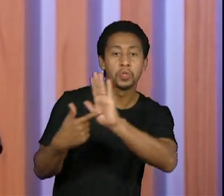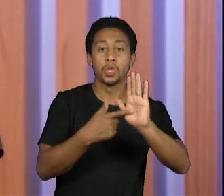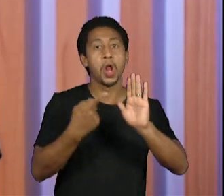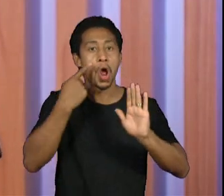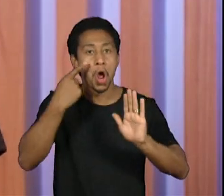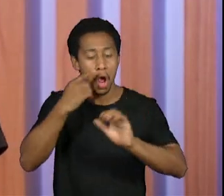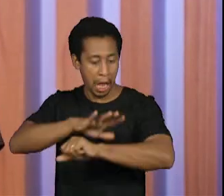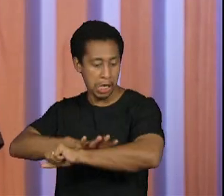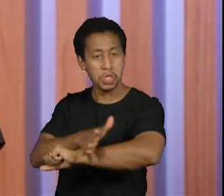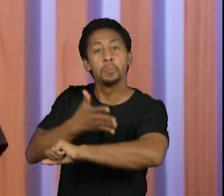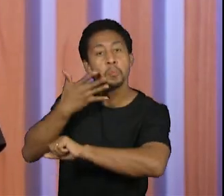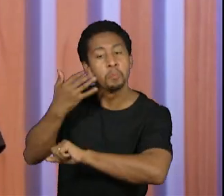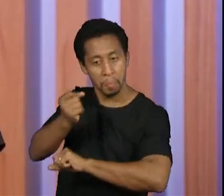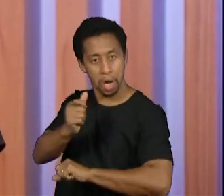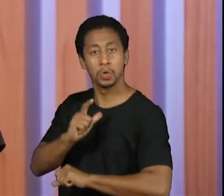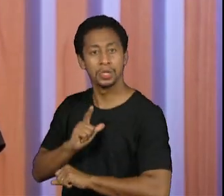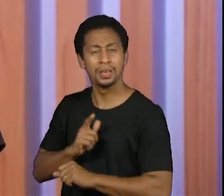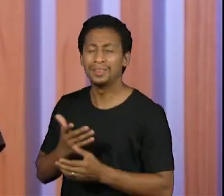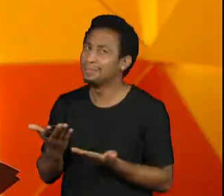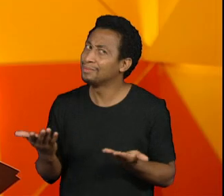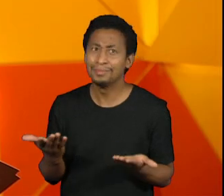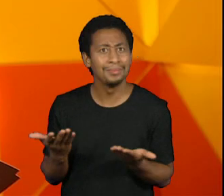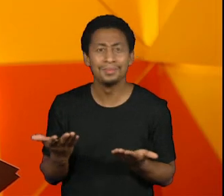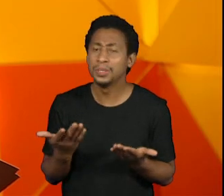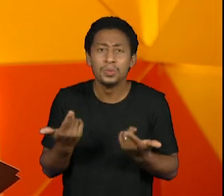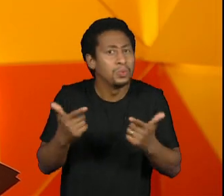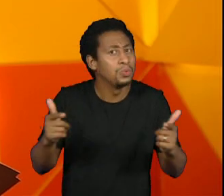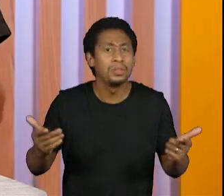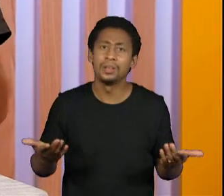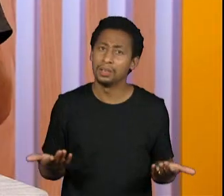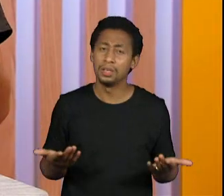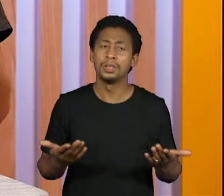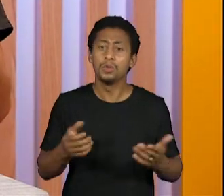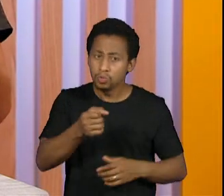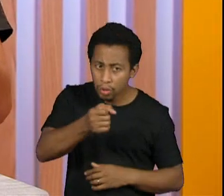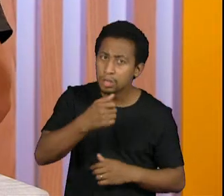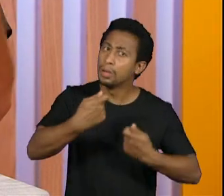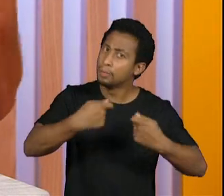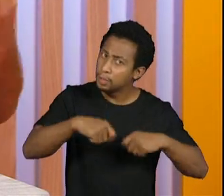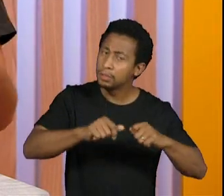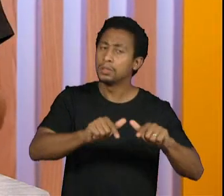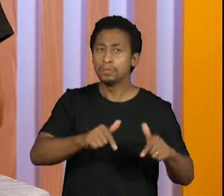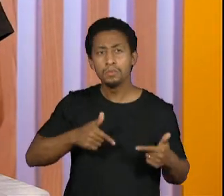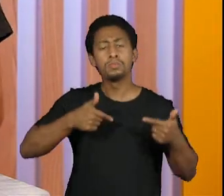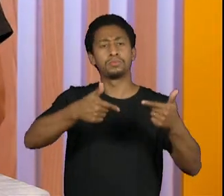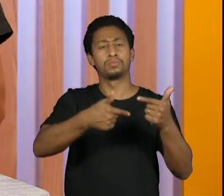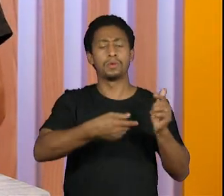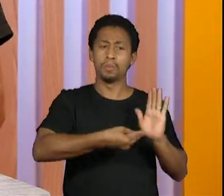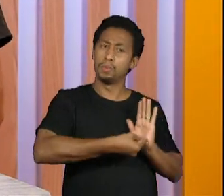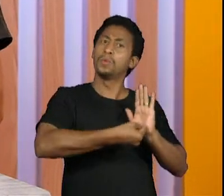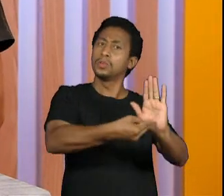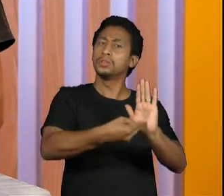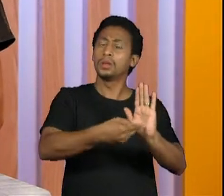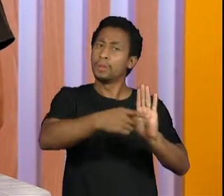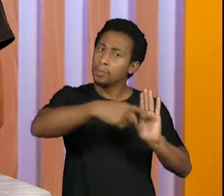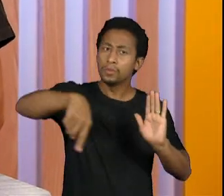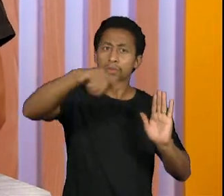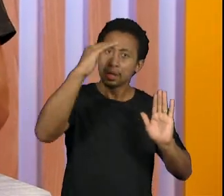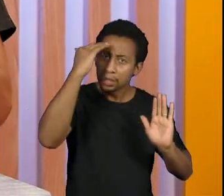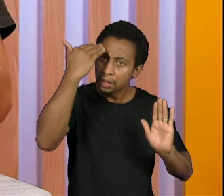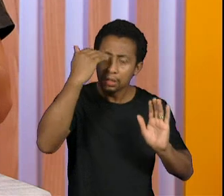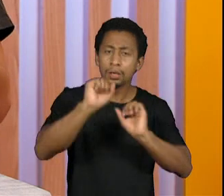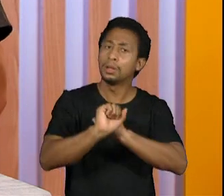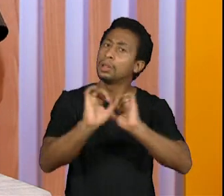realmente tem que se posicionar diante de uma situação como essa. Veja, como todas essas discussões, elas passam por relações de poder.